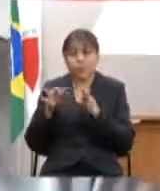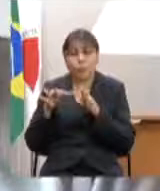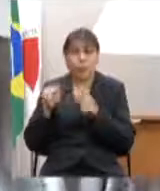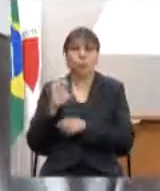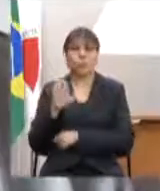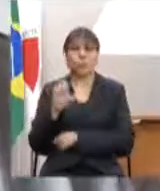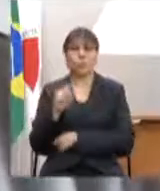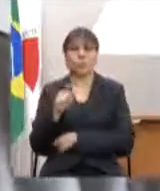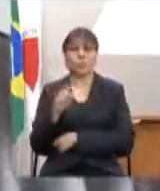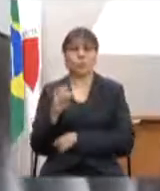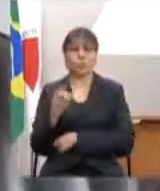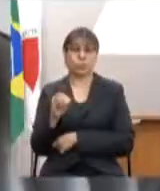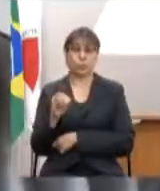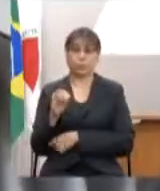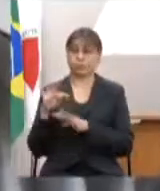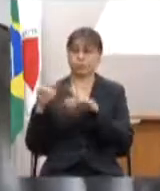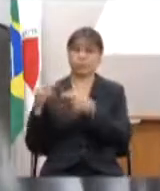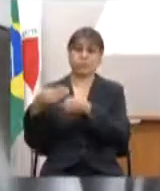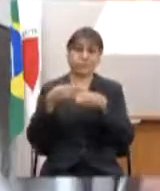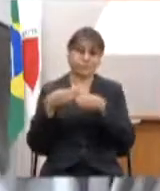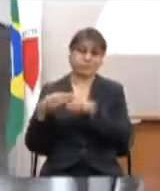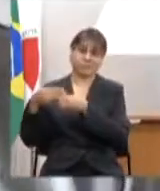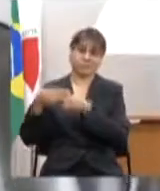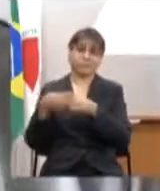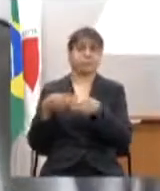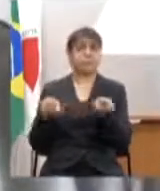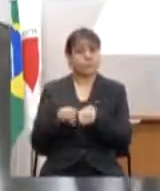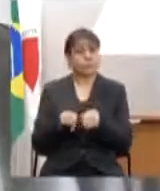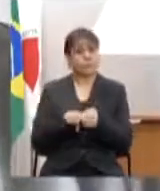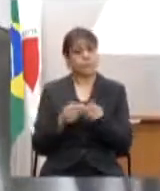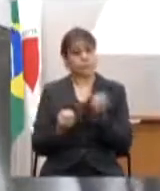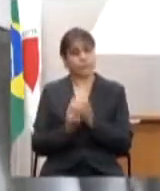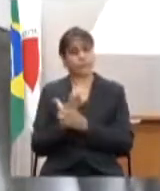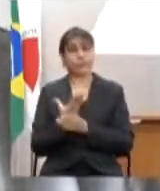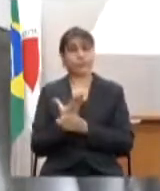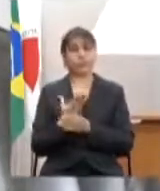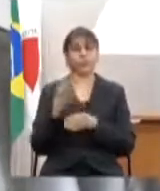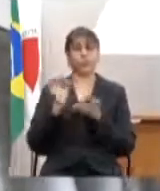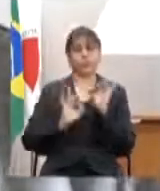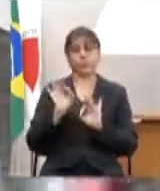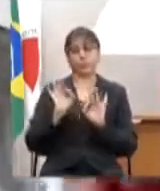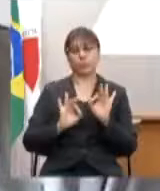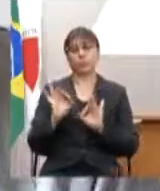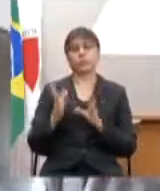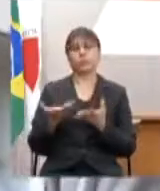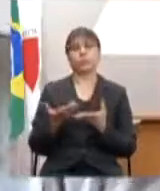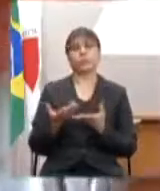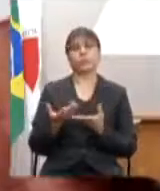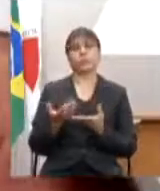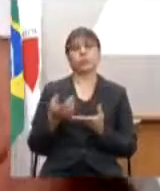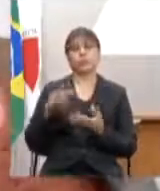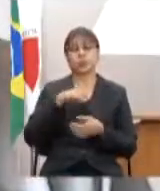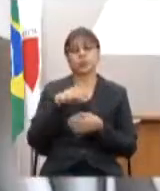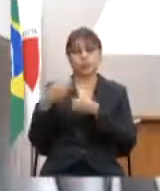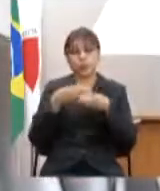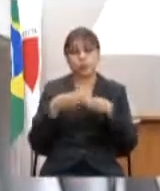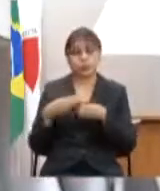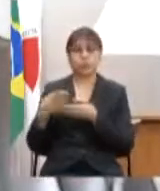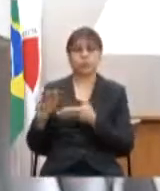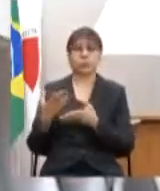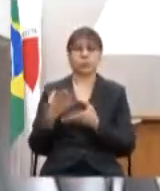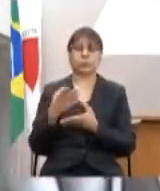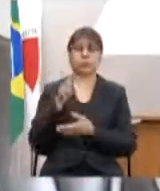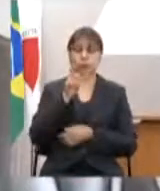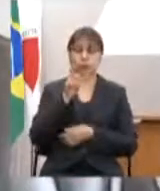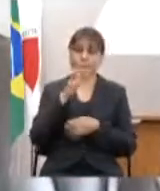por cada município no Rio implementação do programa pró-manacial da Copasa nos municípios que são atendidos pela referida empresa